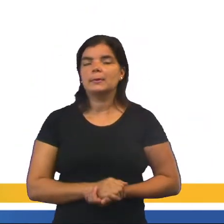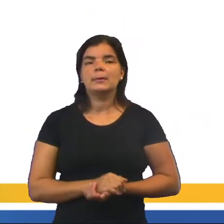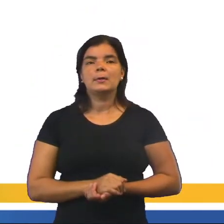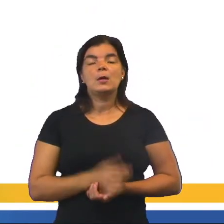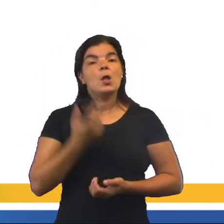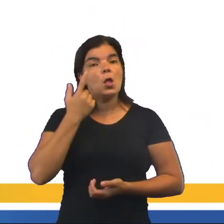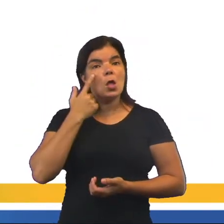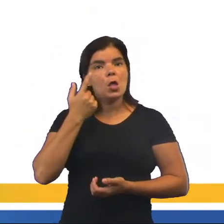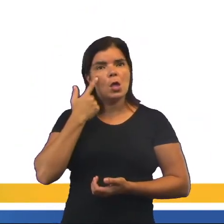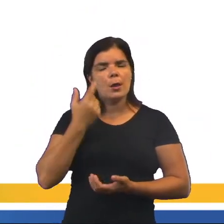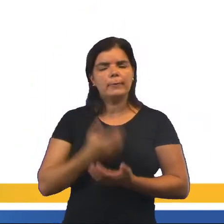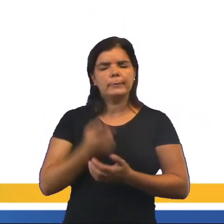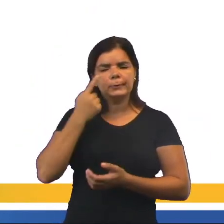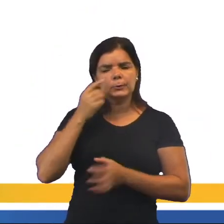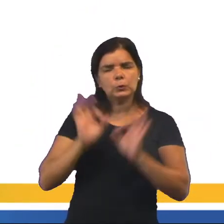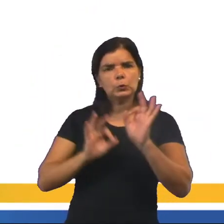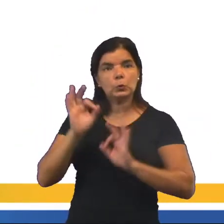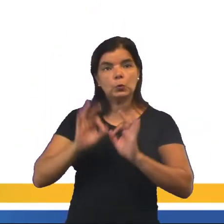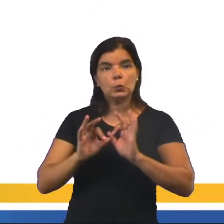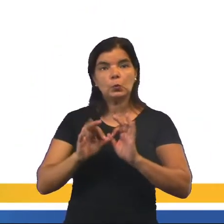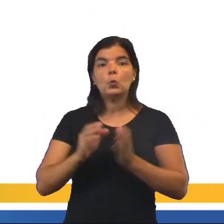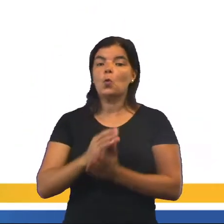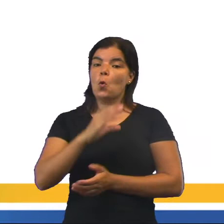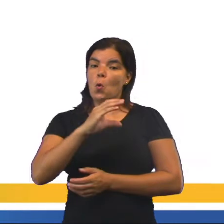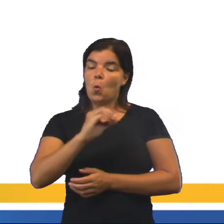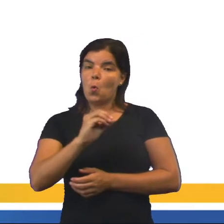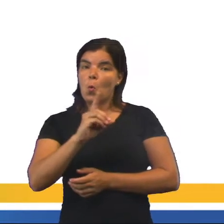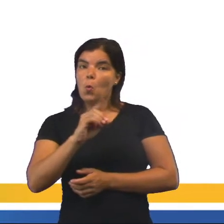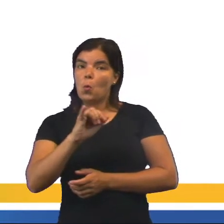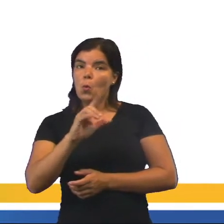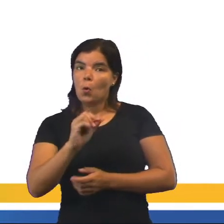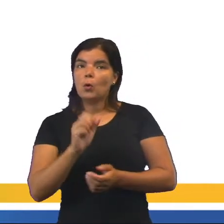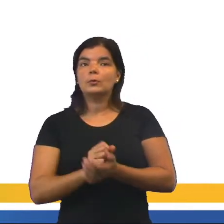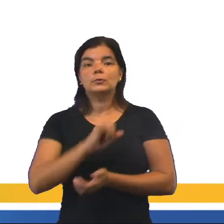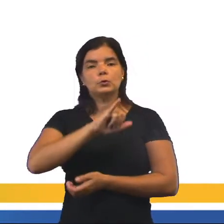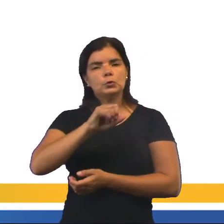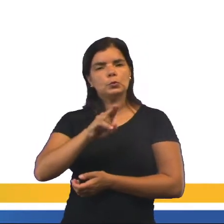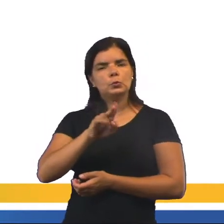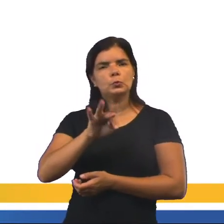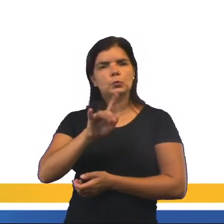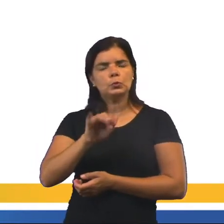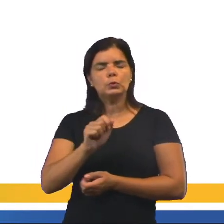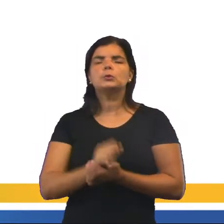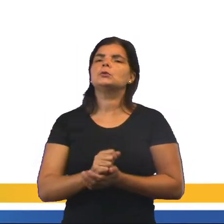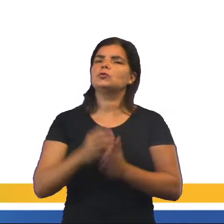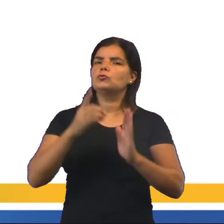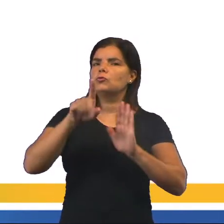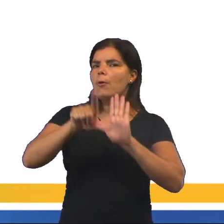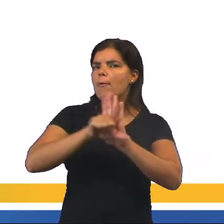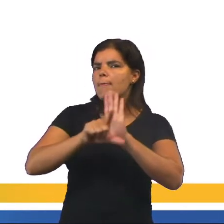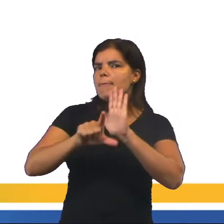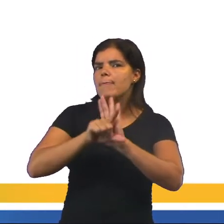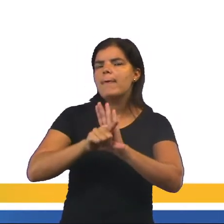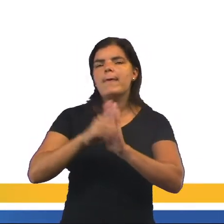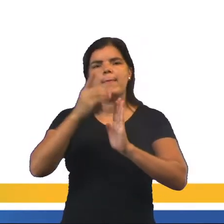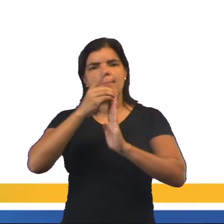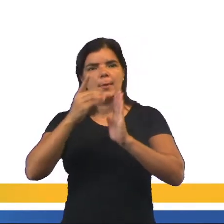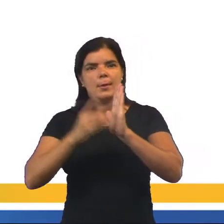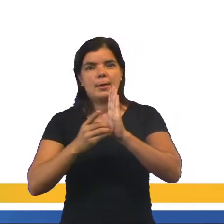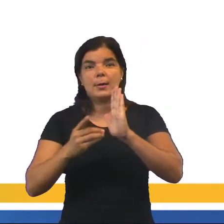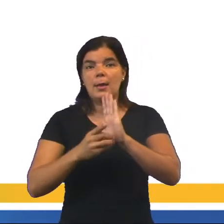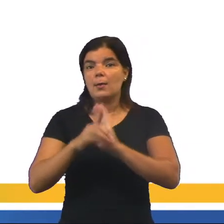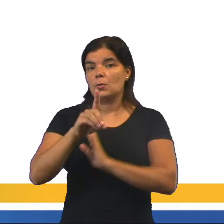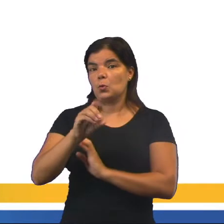Eles trabalharam em cima de um corpo jurisdicível, que era um conjunto de leis, decretos, dogmas, todos